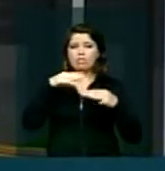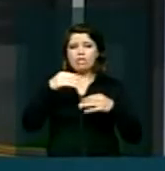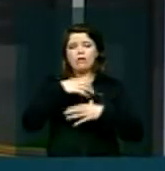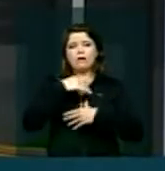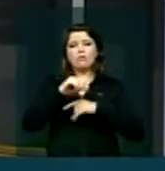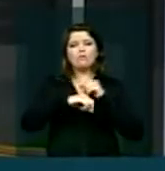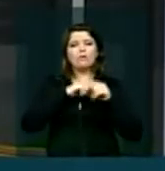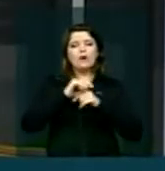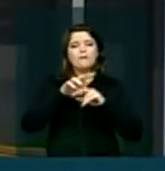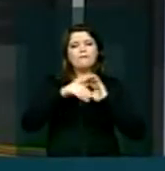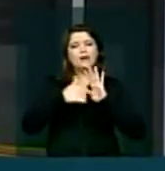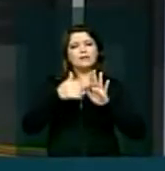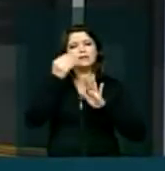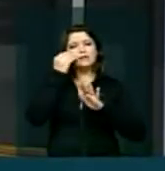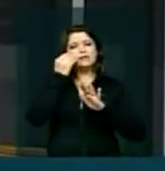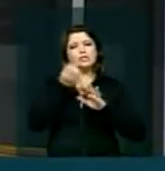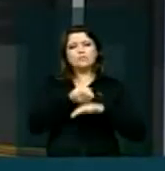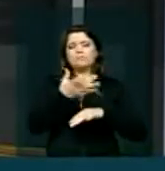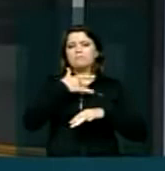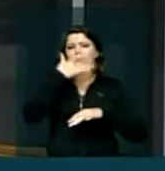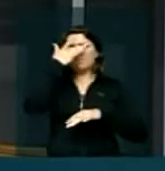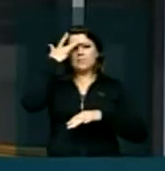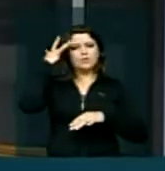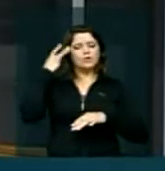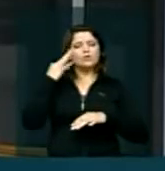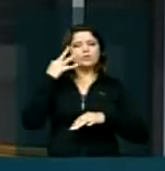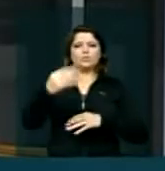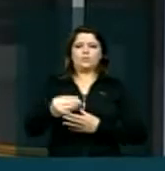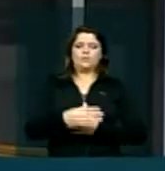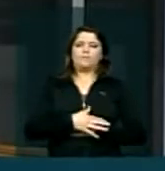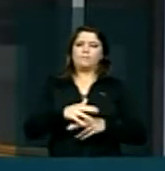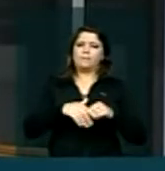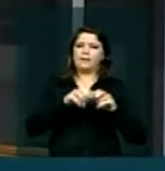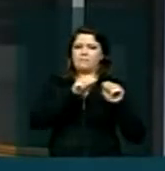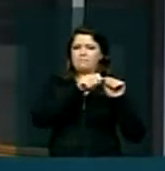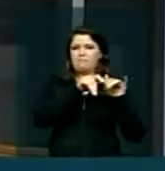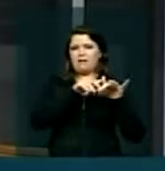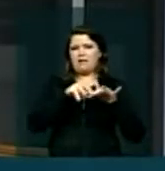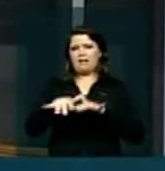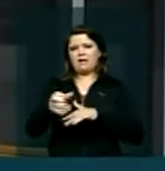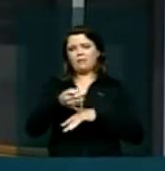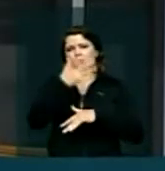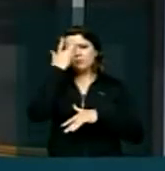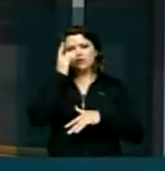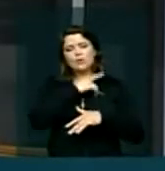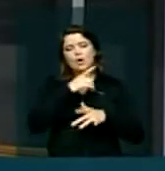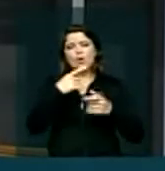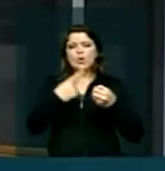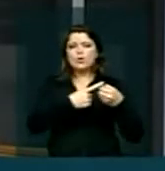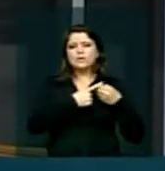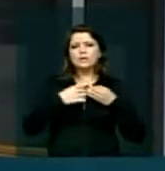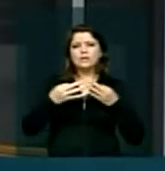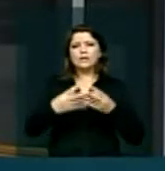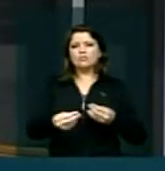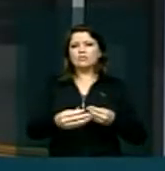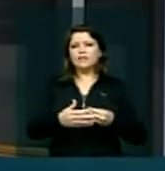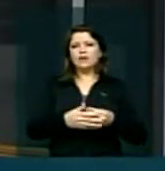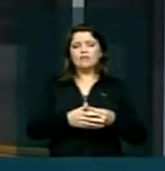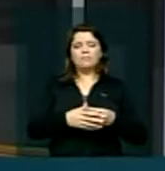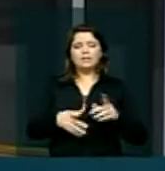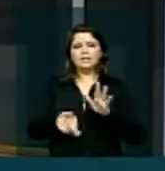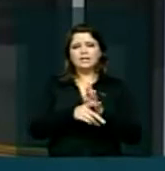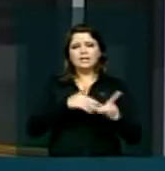traz tranquilidade a milhões de nordestinos. O advento das bolsas, a migração para as zonas urbanas, a dinamização da economia na região